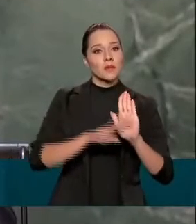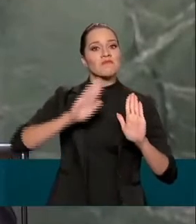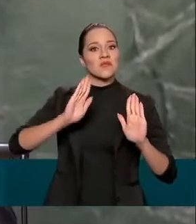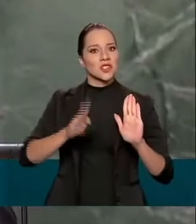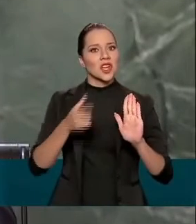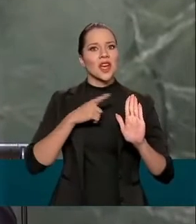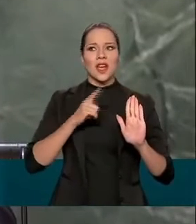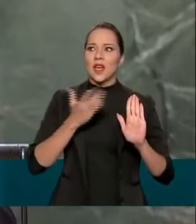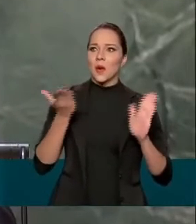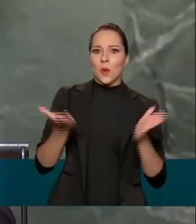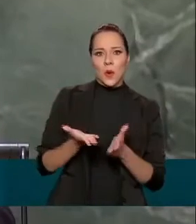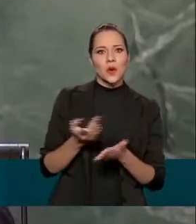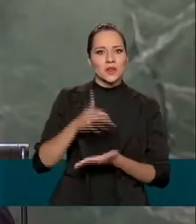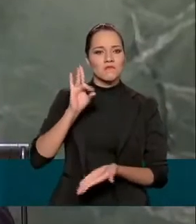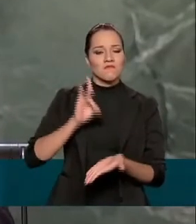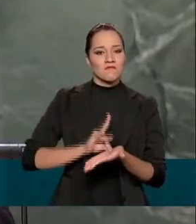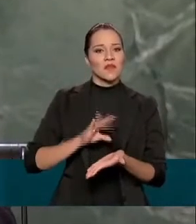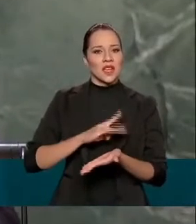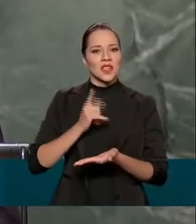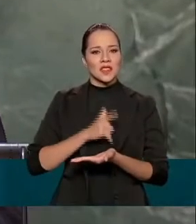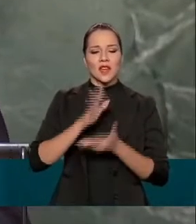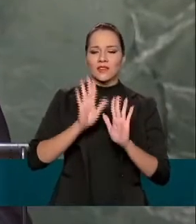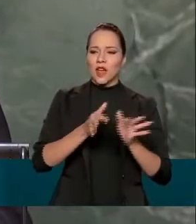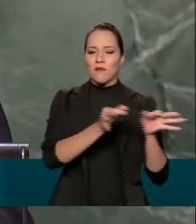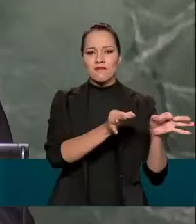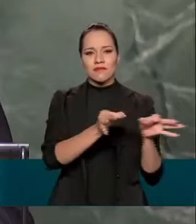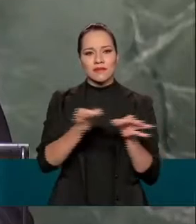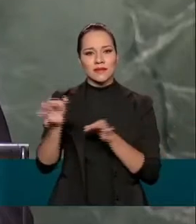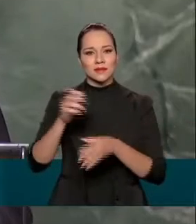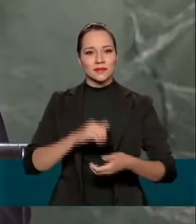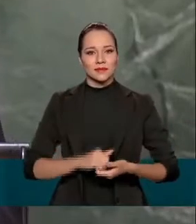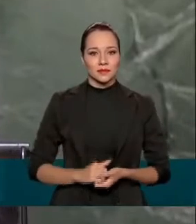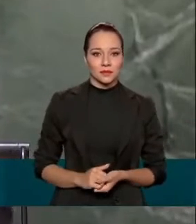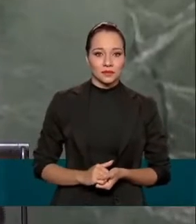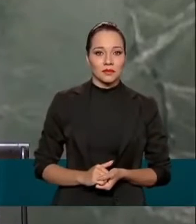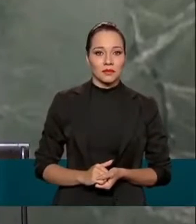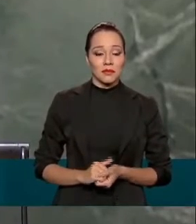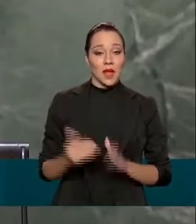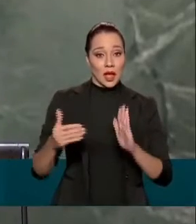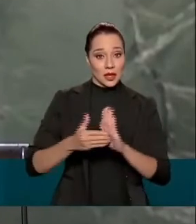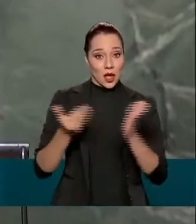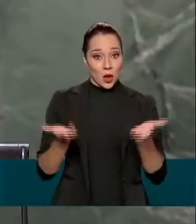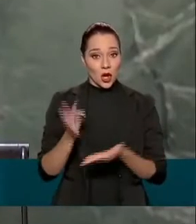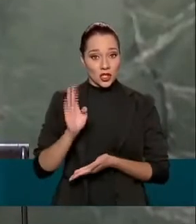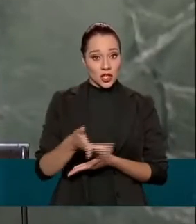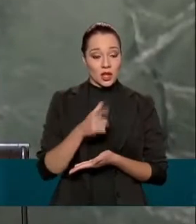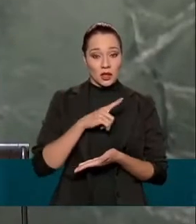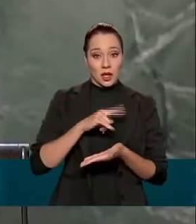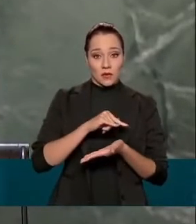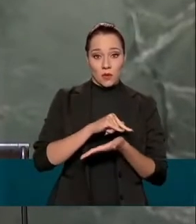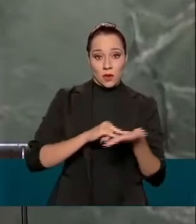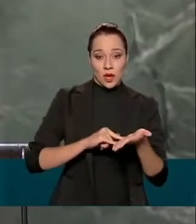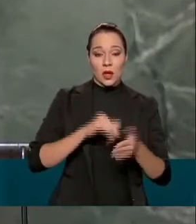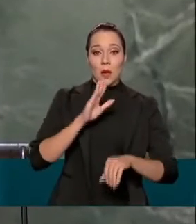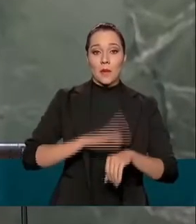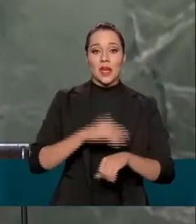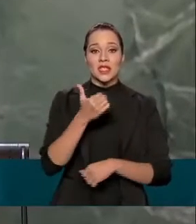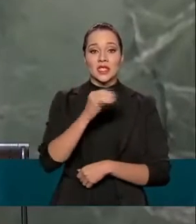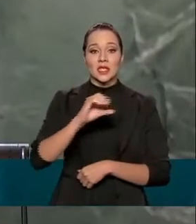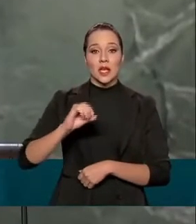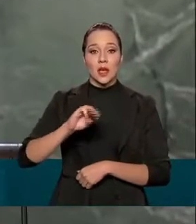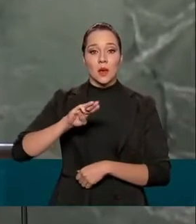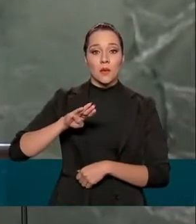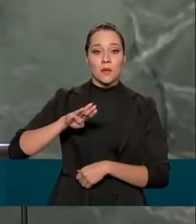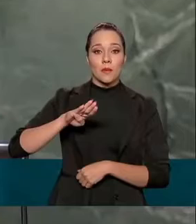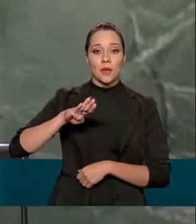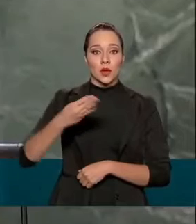é uma realidade e está em franca execução. Até aqui foram contratados 100 bilhões de dólares de